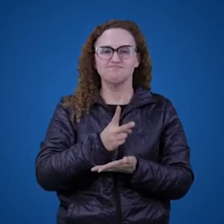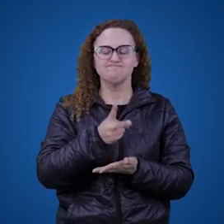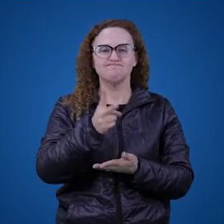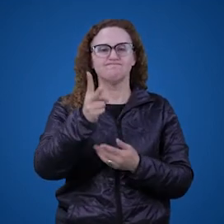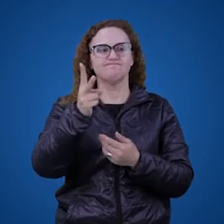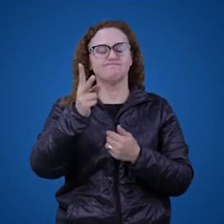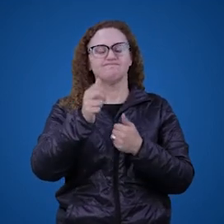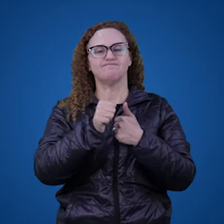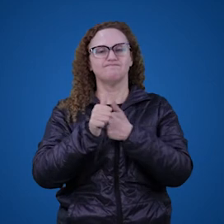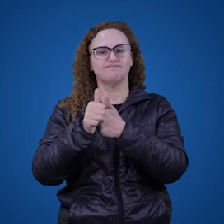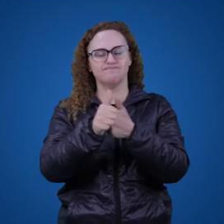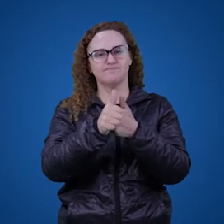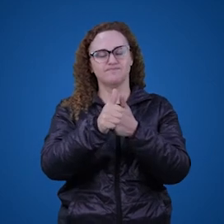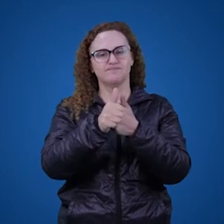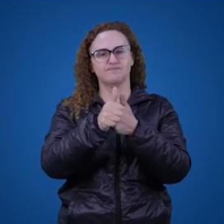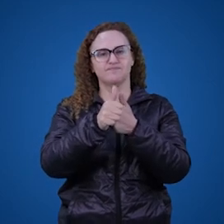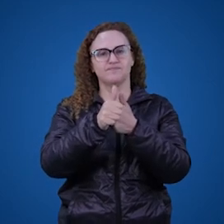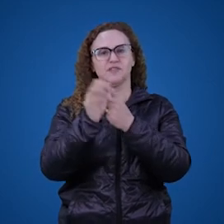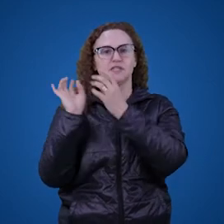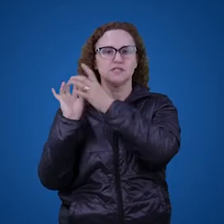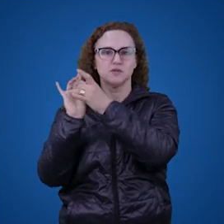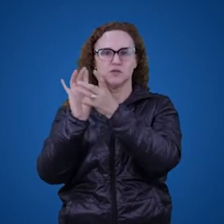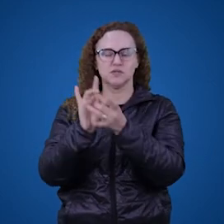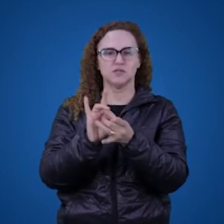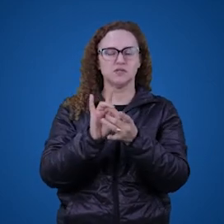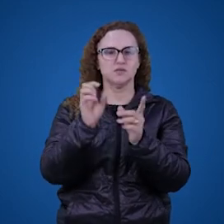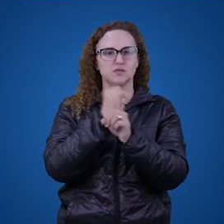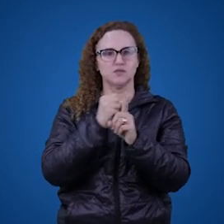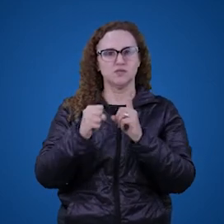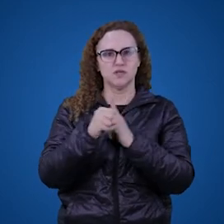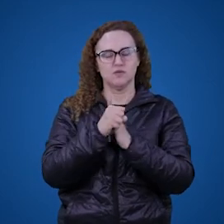as regras convencionadas neste contexto social.